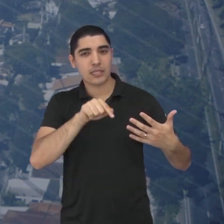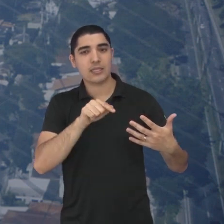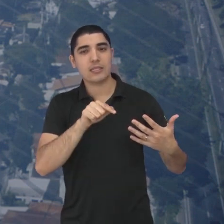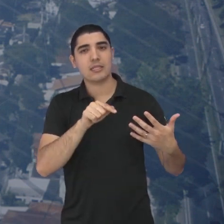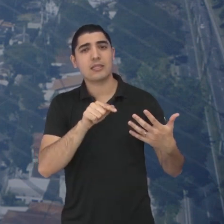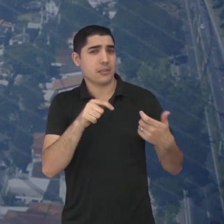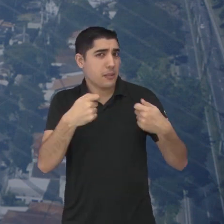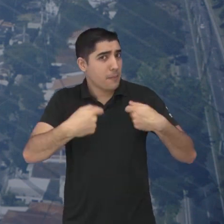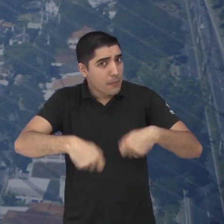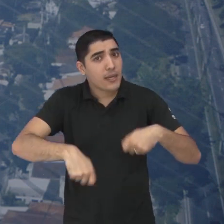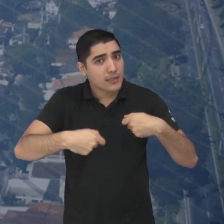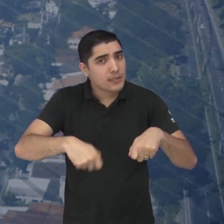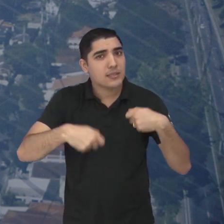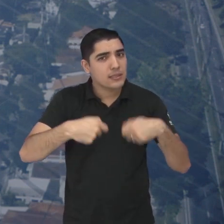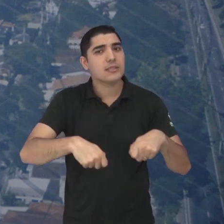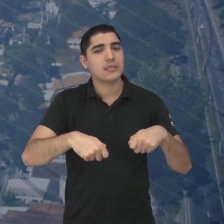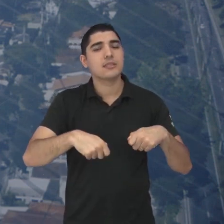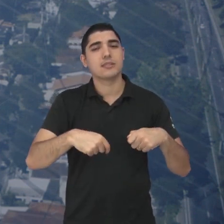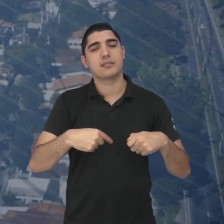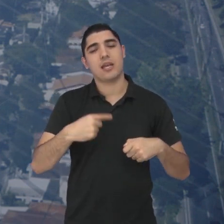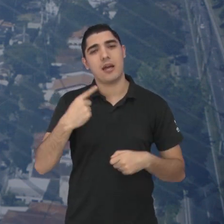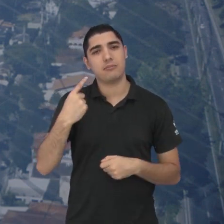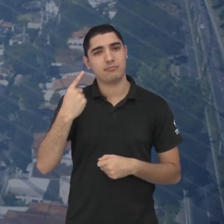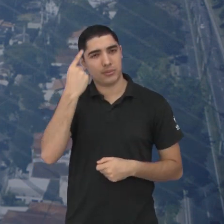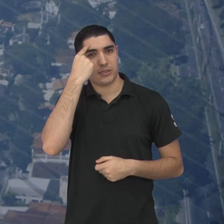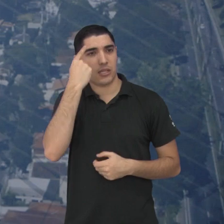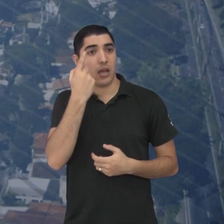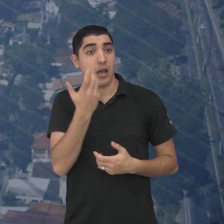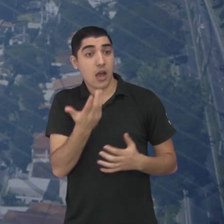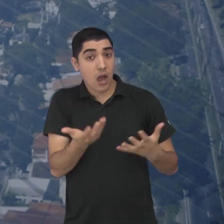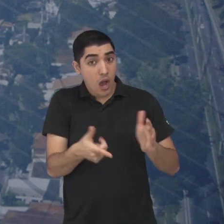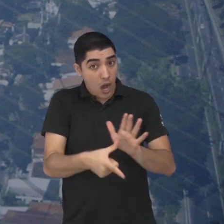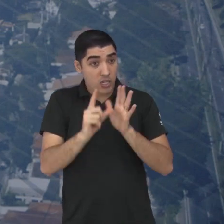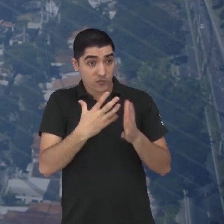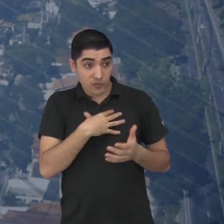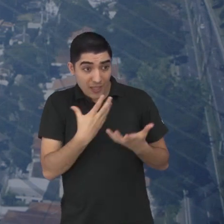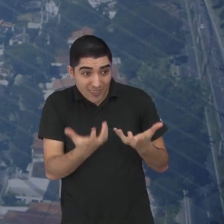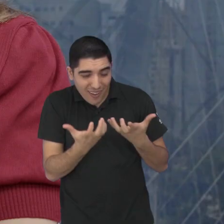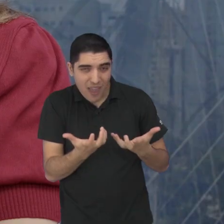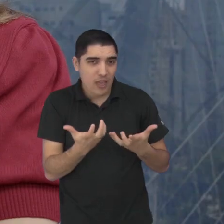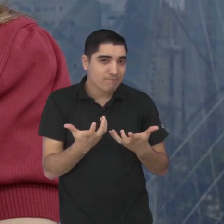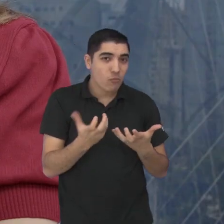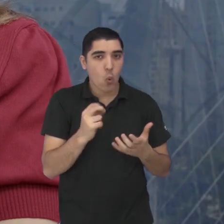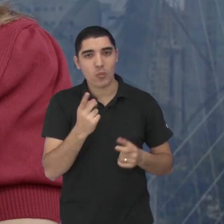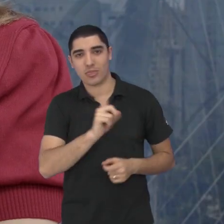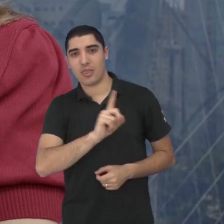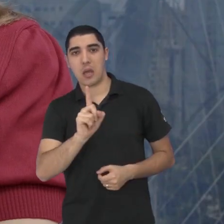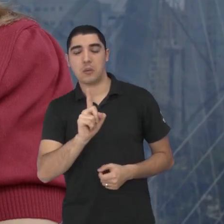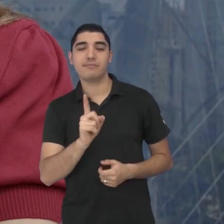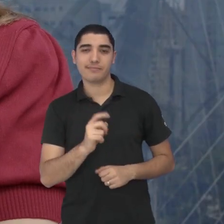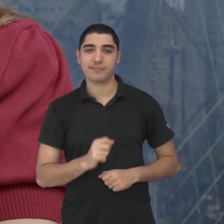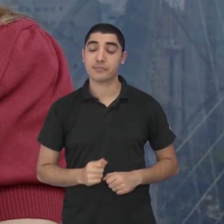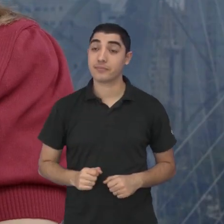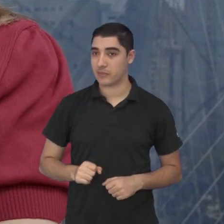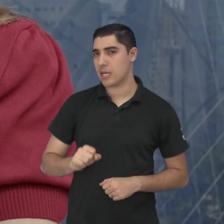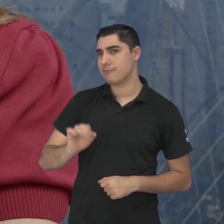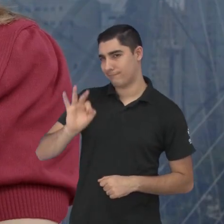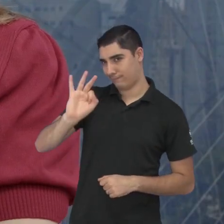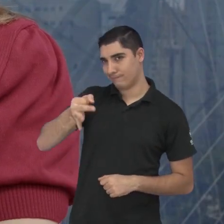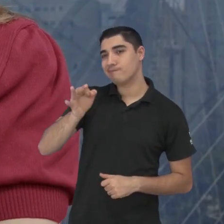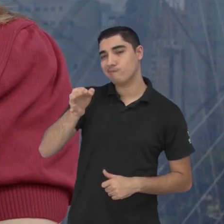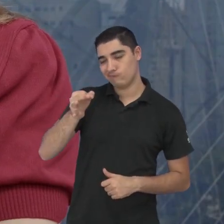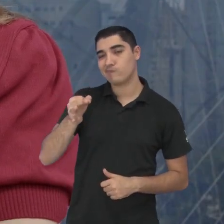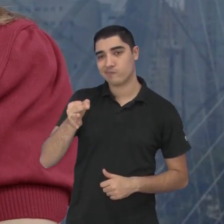consumindo e precisa ser levado em conta na hora de pensar em se ter um filho, né? Com certeza, Dani. Acho que o que mais